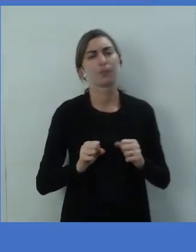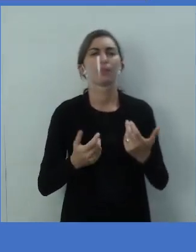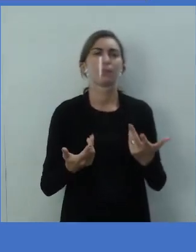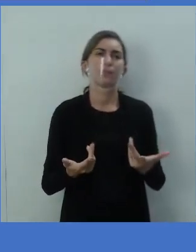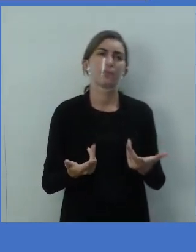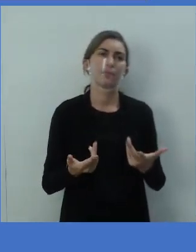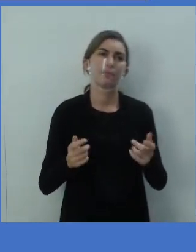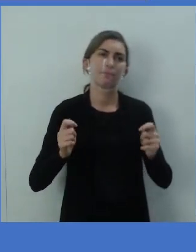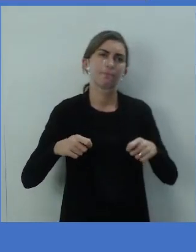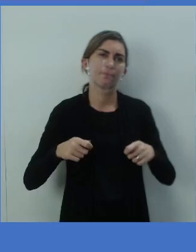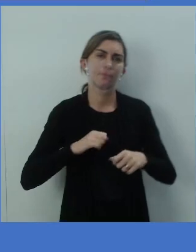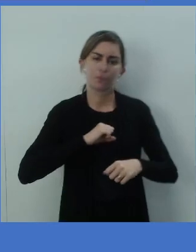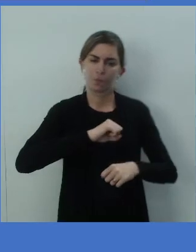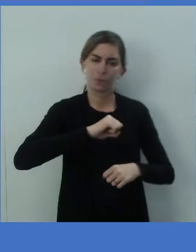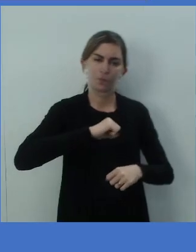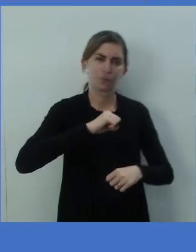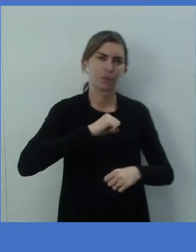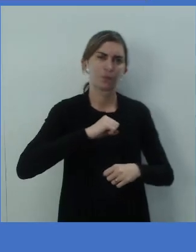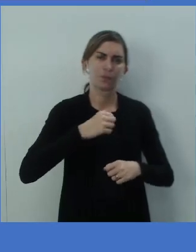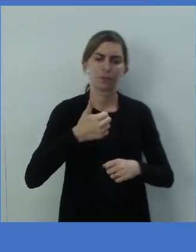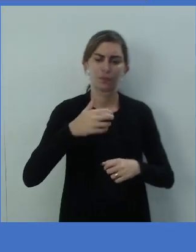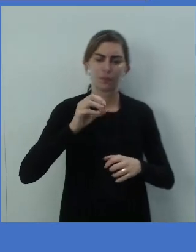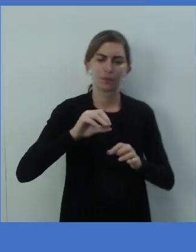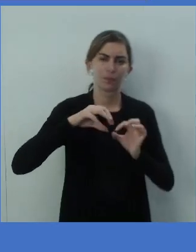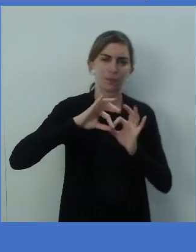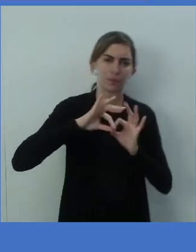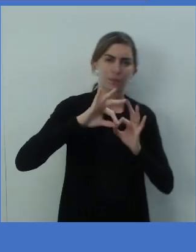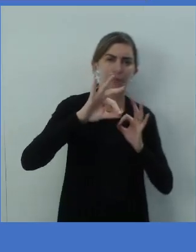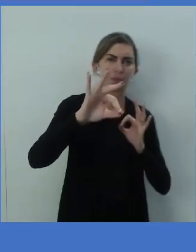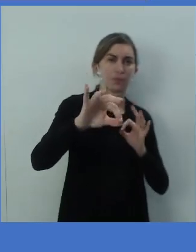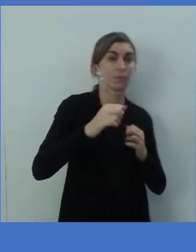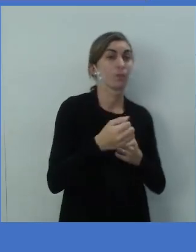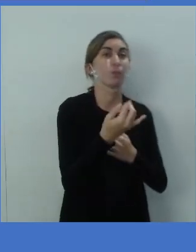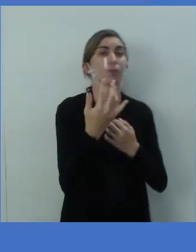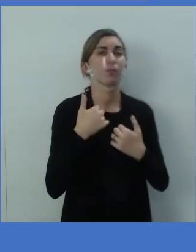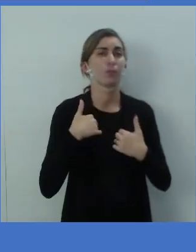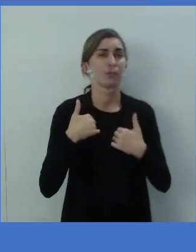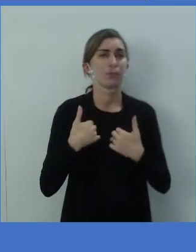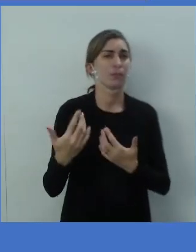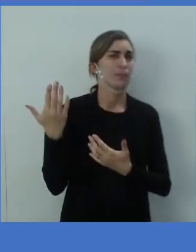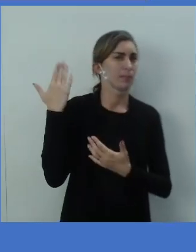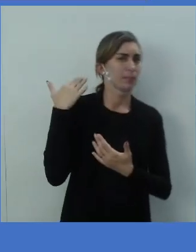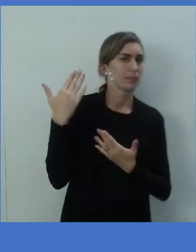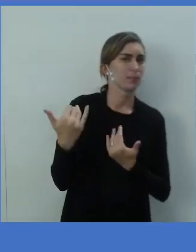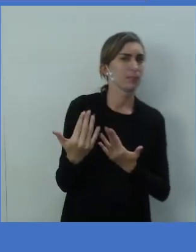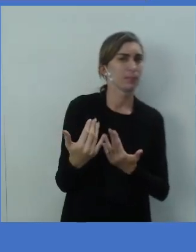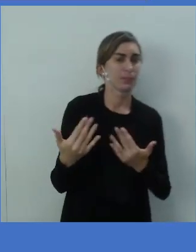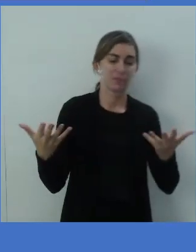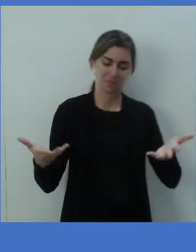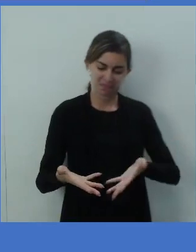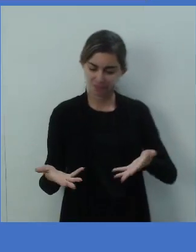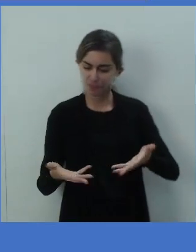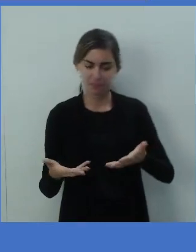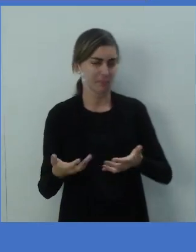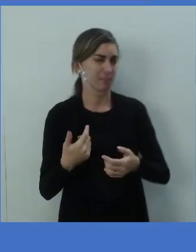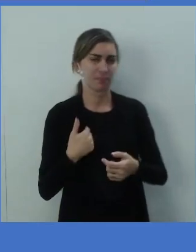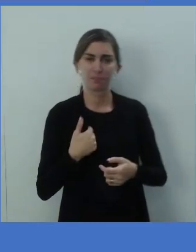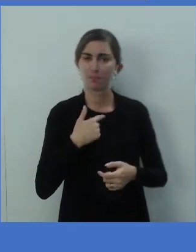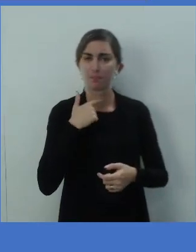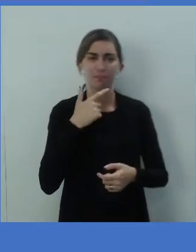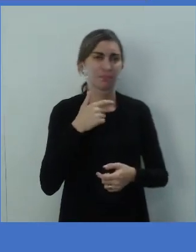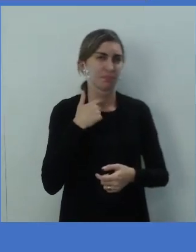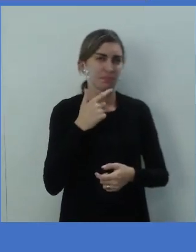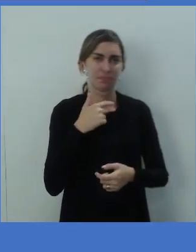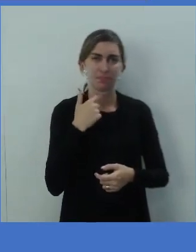correr aí 10 milhas quando eu era mais jovem. Só que agora eu, de repente, não posso